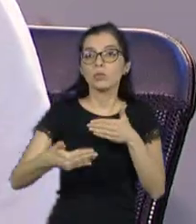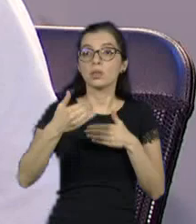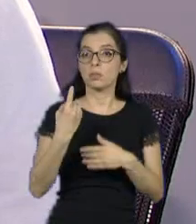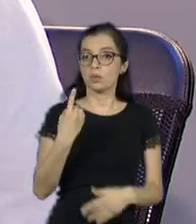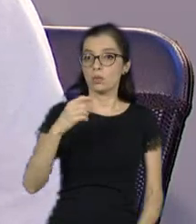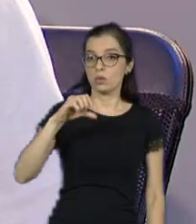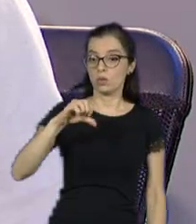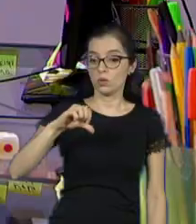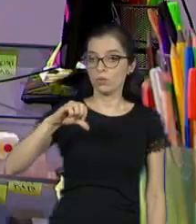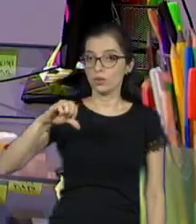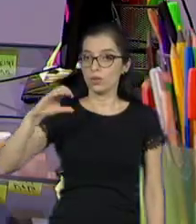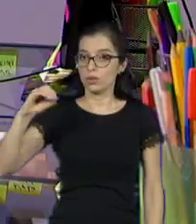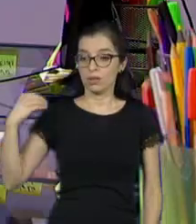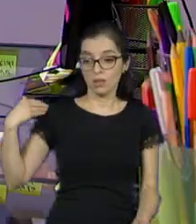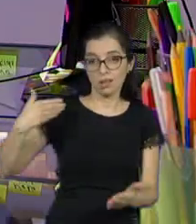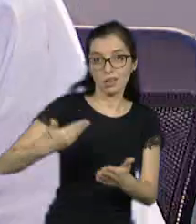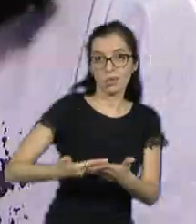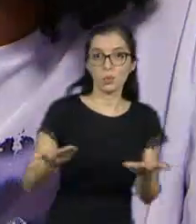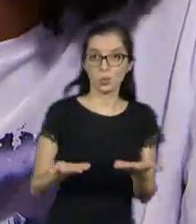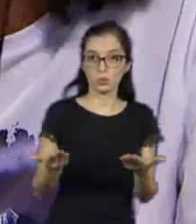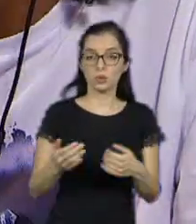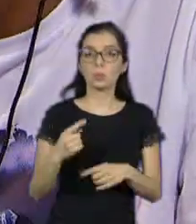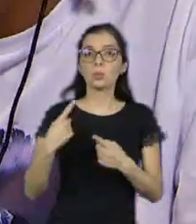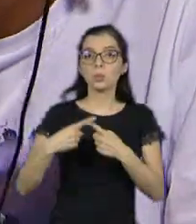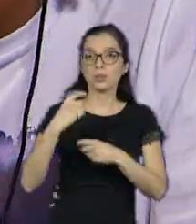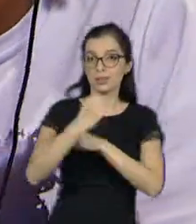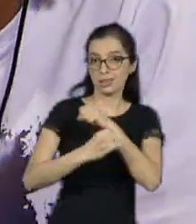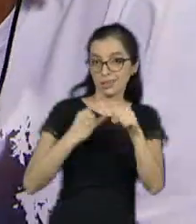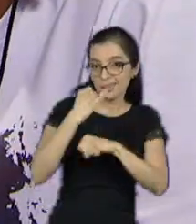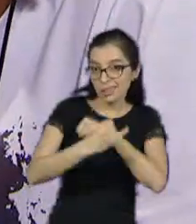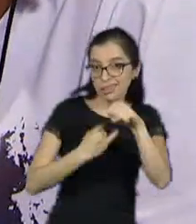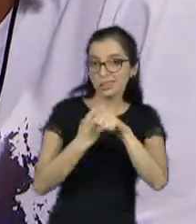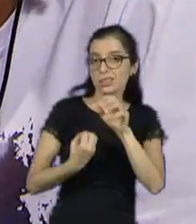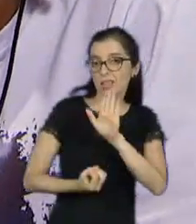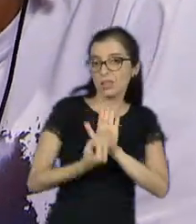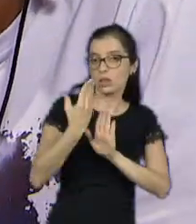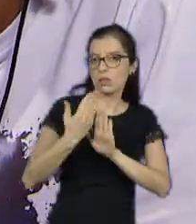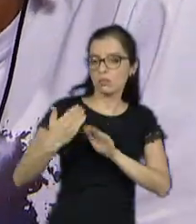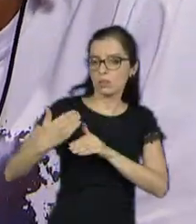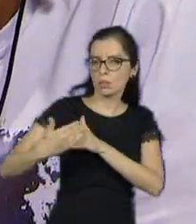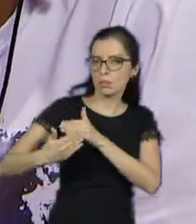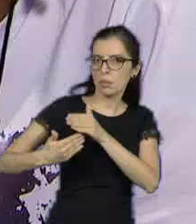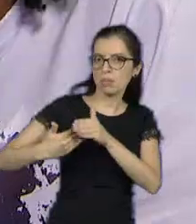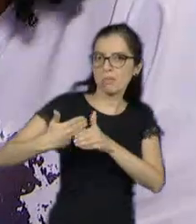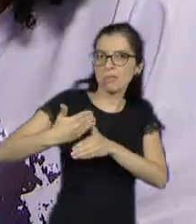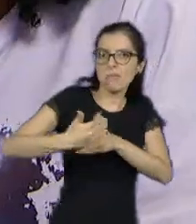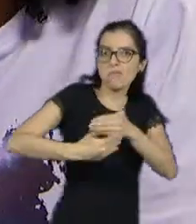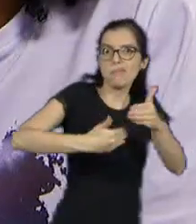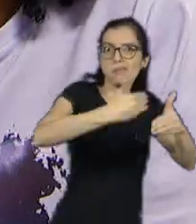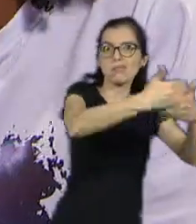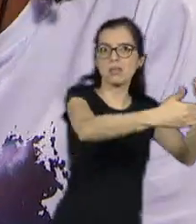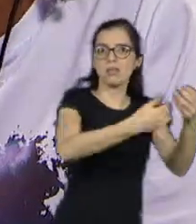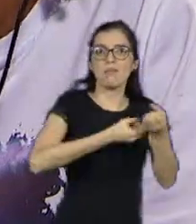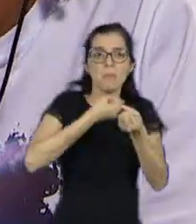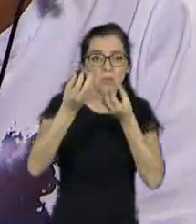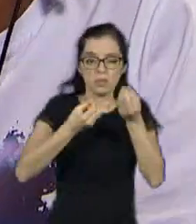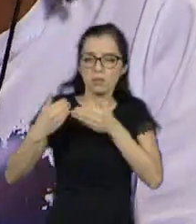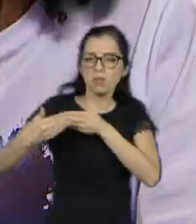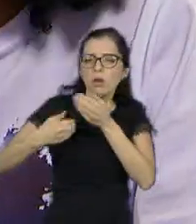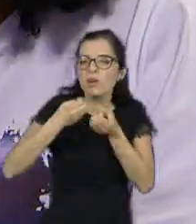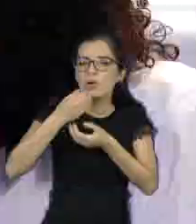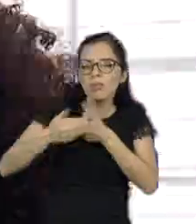passado. Então quando a internet nasceu e foi se desenvolvendo, isso se multiplicou exponencialmente,